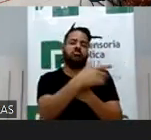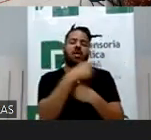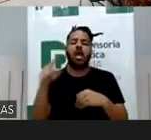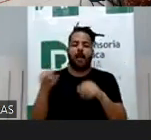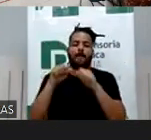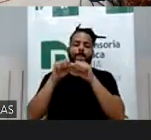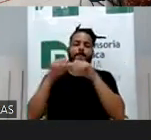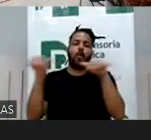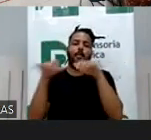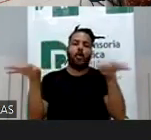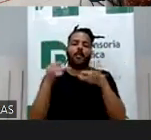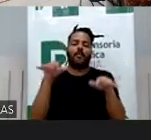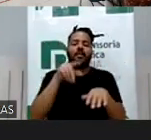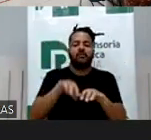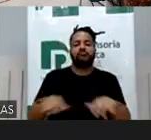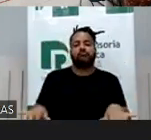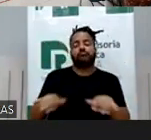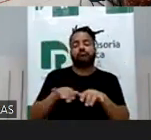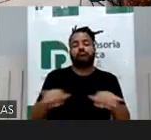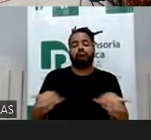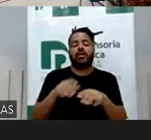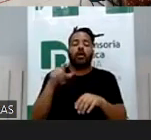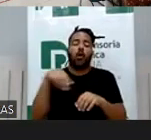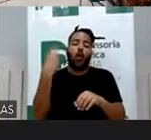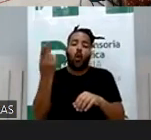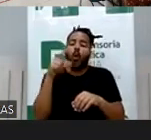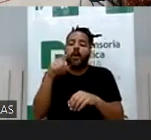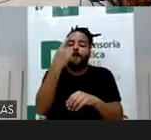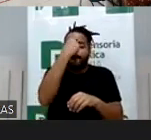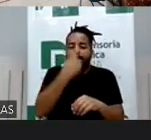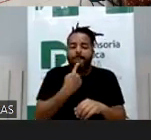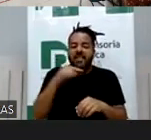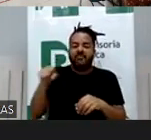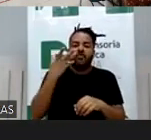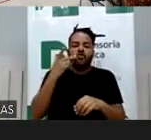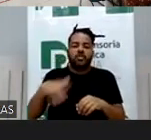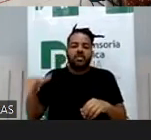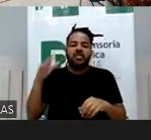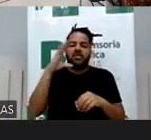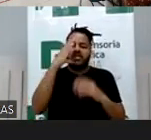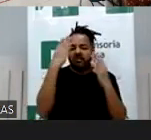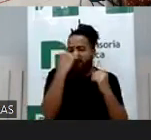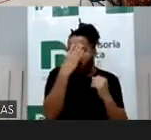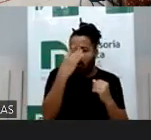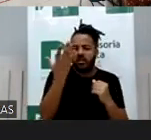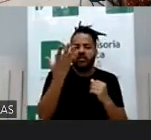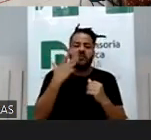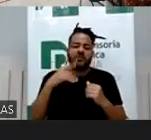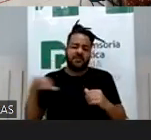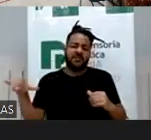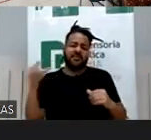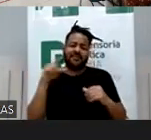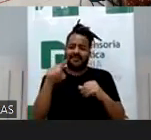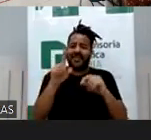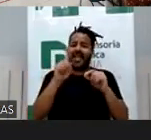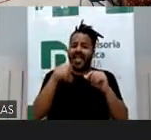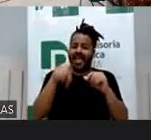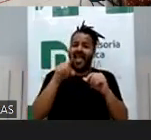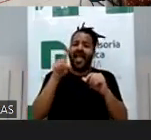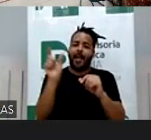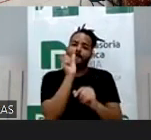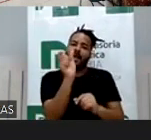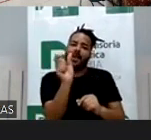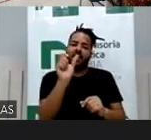de apoio direta, principalmente familiares ligados a crianças e adolescentes. Então, quem nunca aqui, né, divulgou a coisa de um